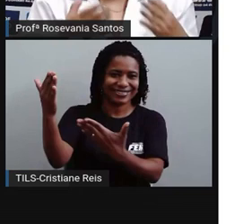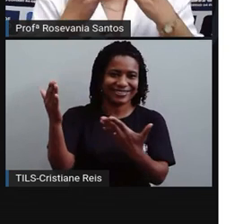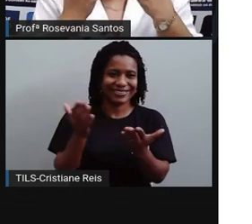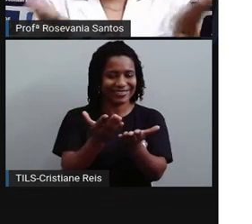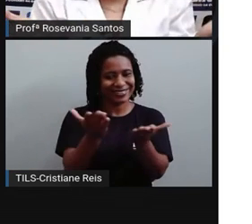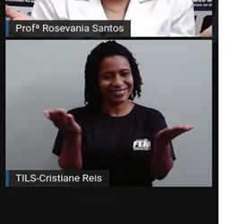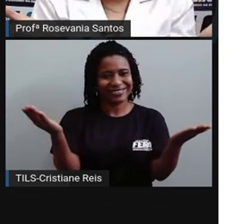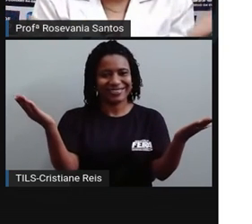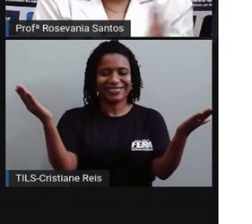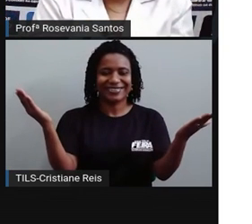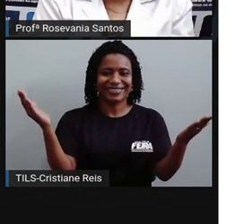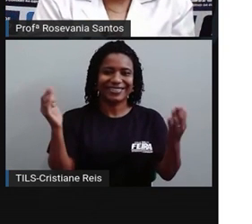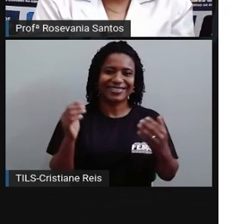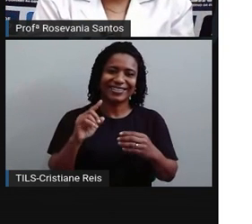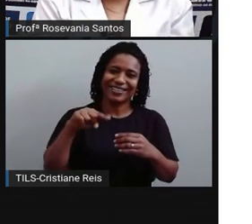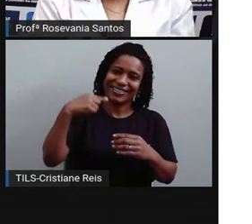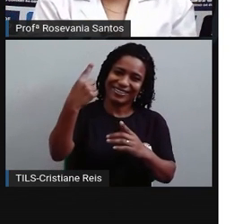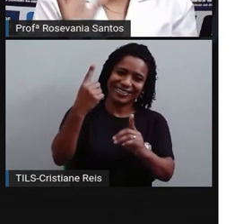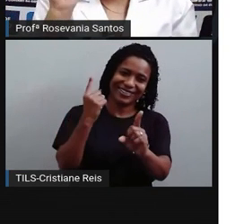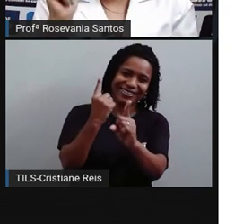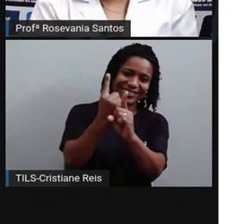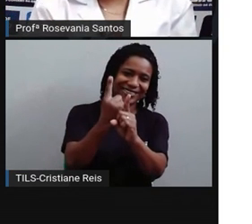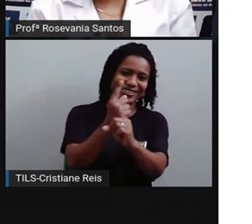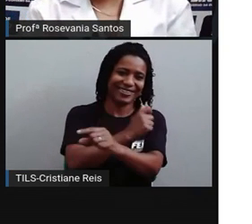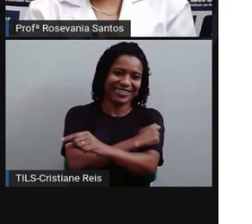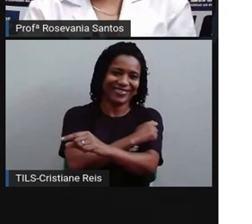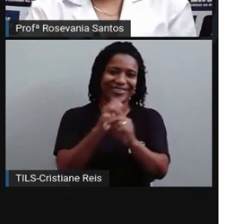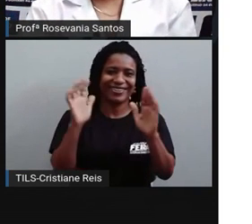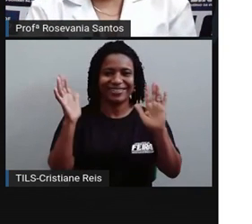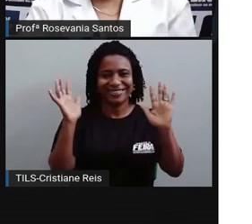até agora e até a nossa próxima aula. Tchau!